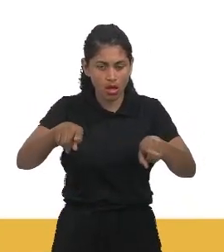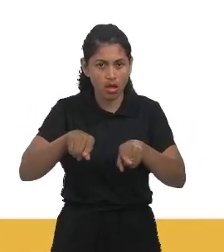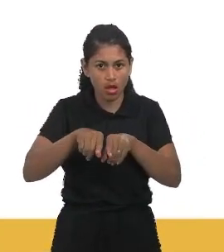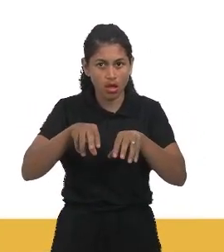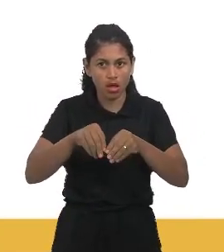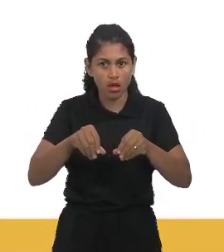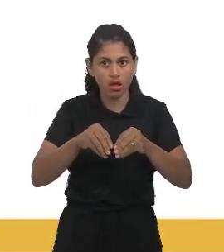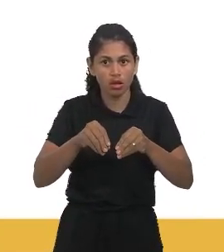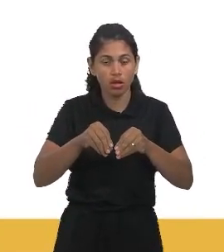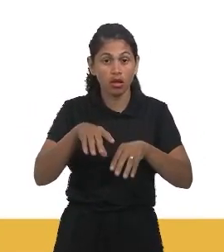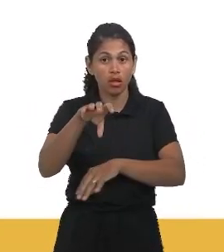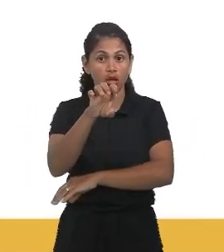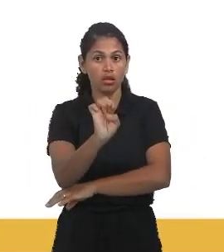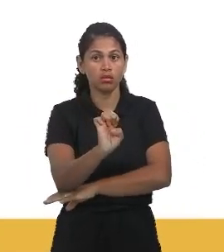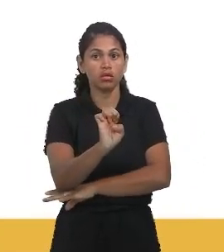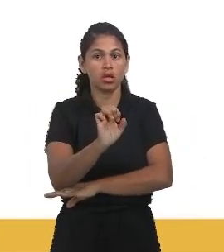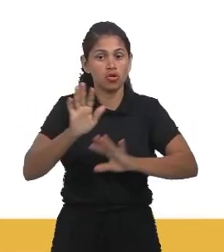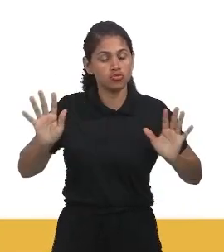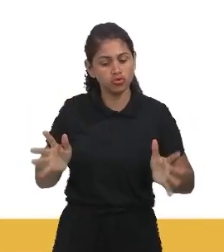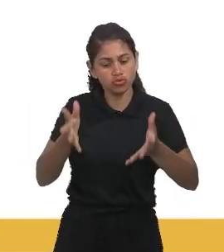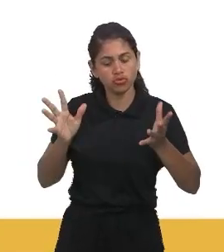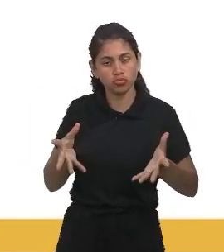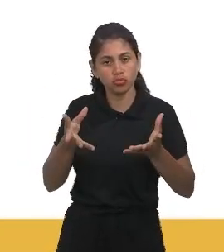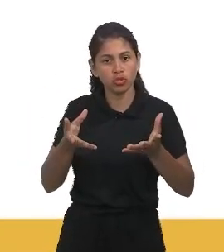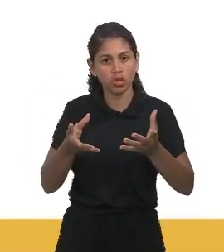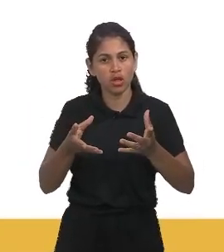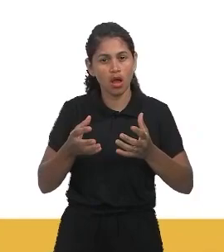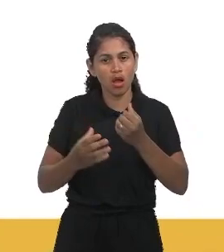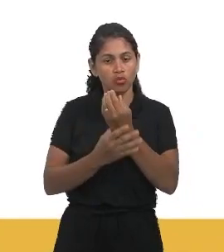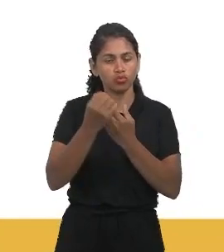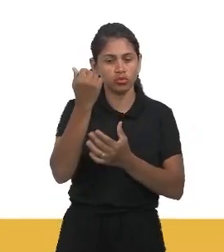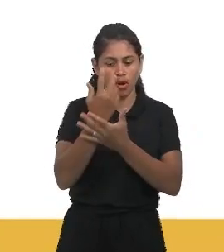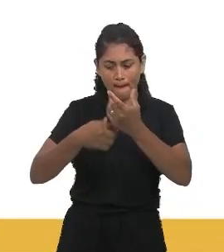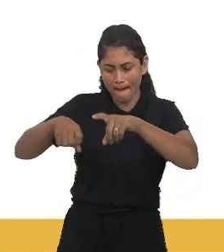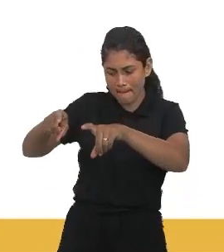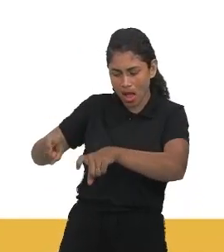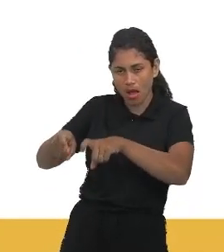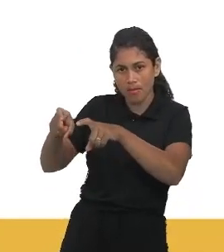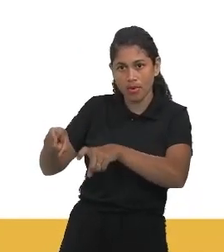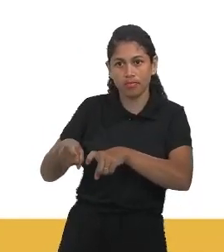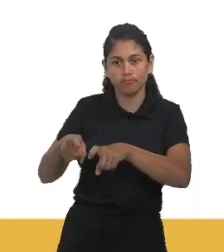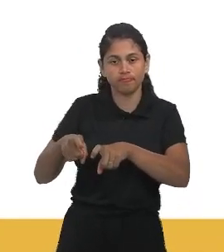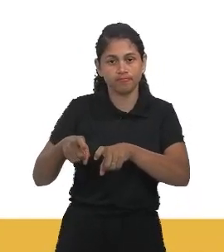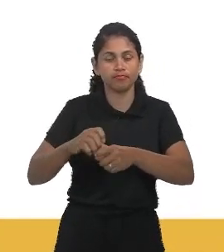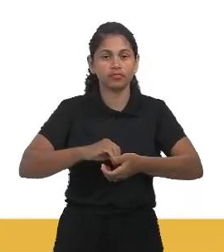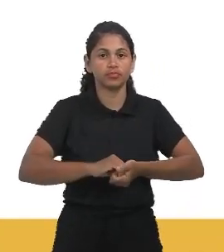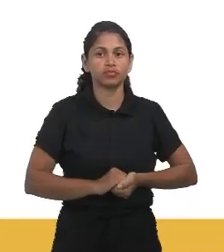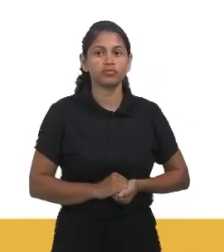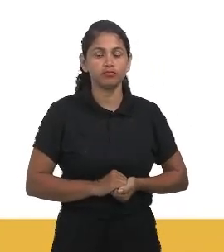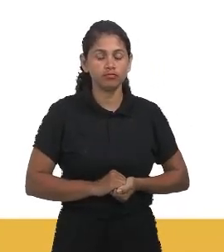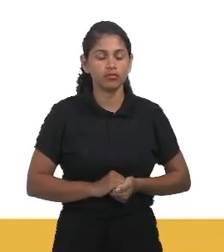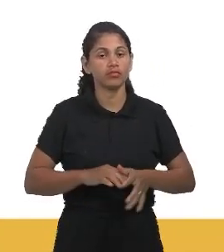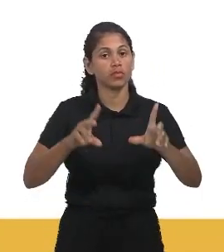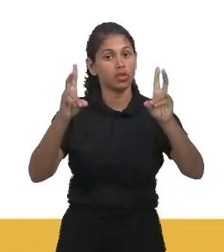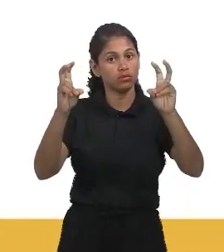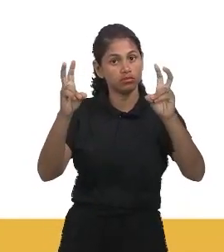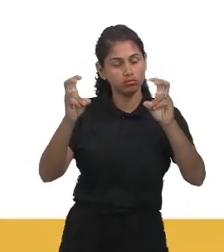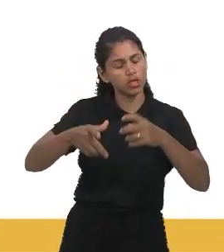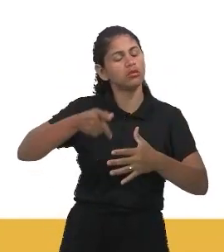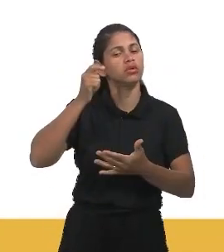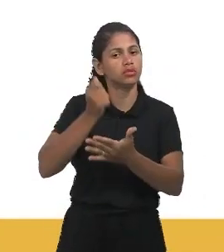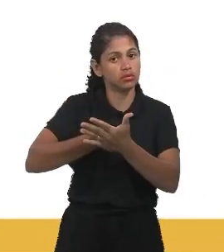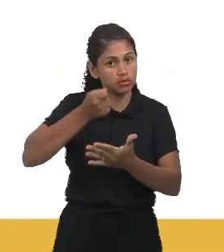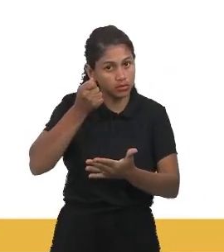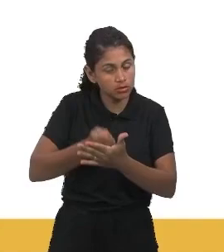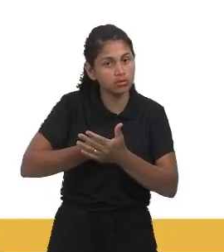oferta de mão de obra. Como eu comentei em outras aulas, o tema sobre ditadura militar cai recorrentemente no